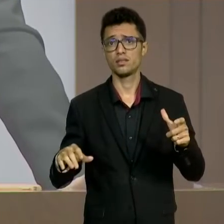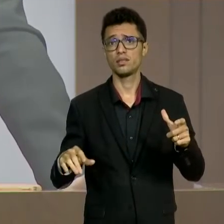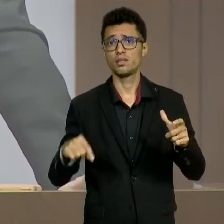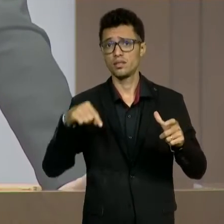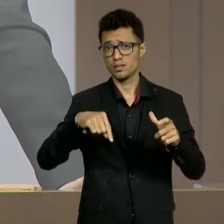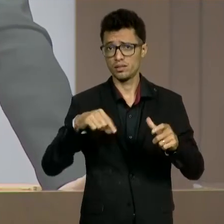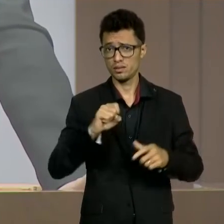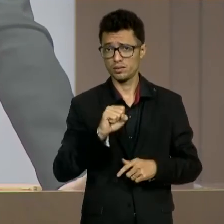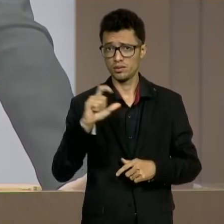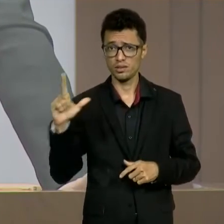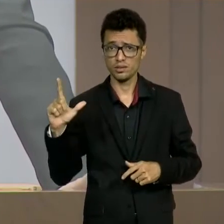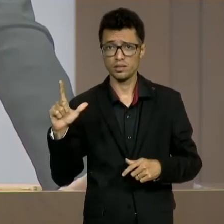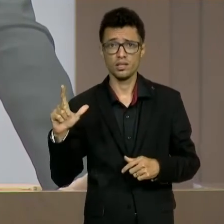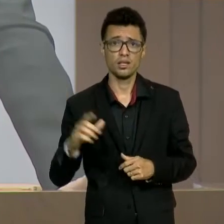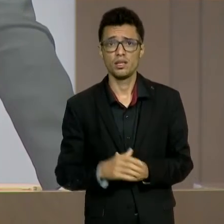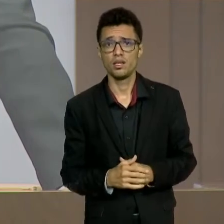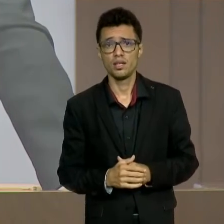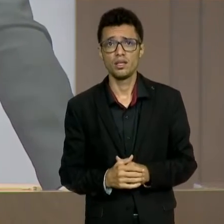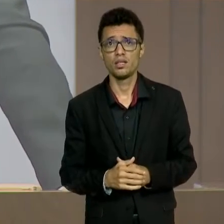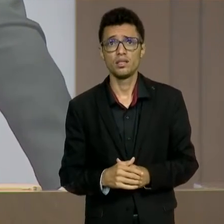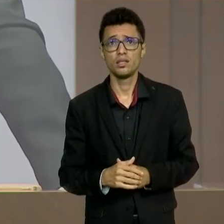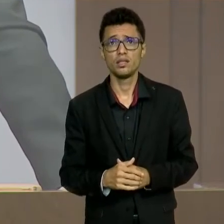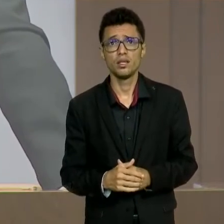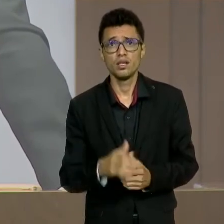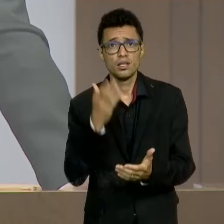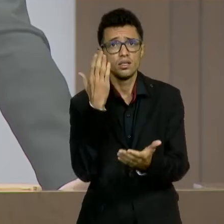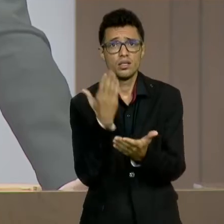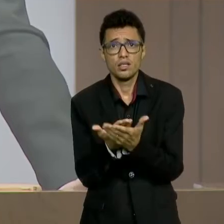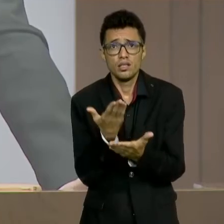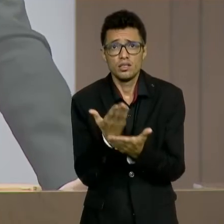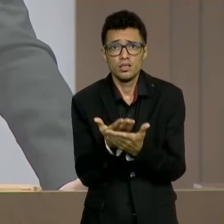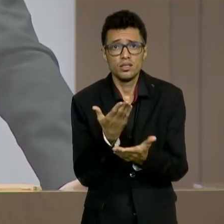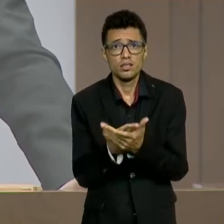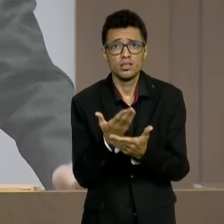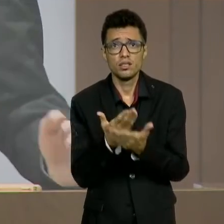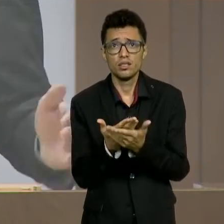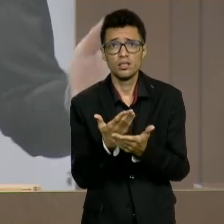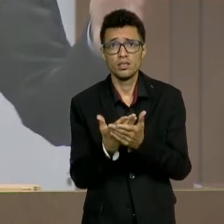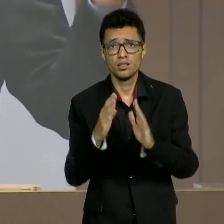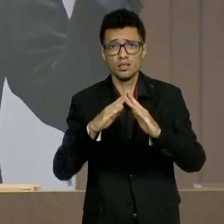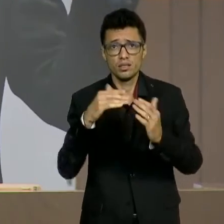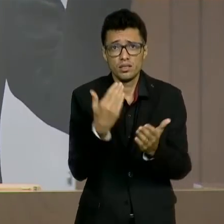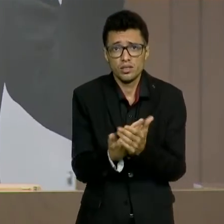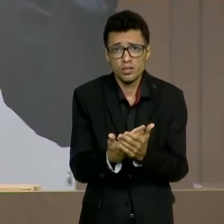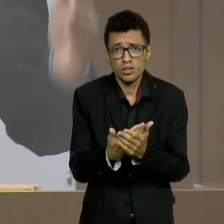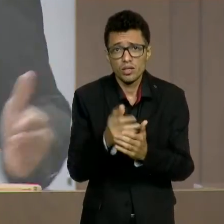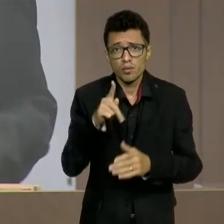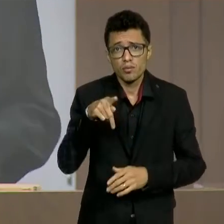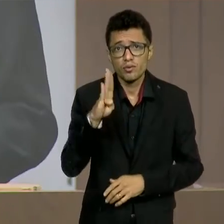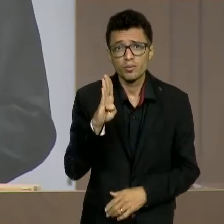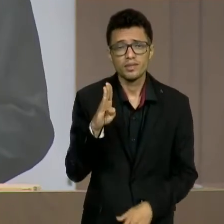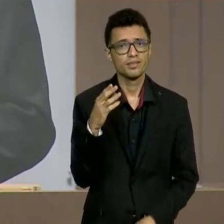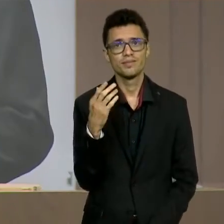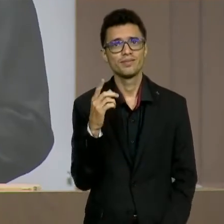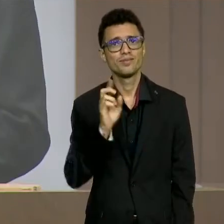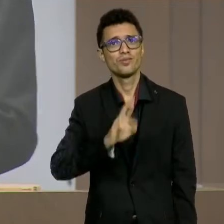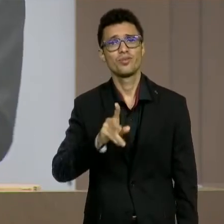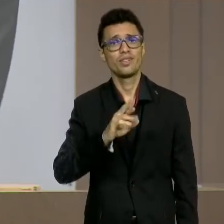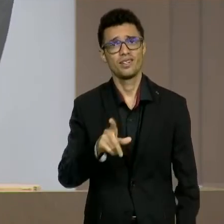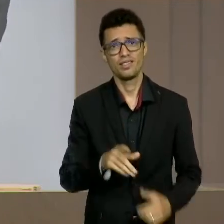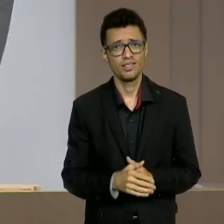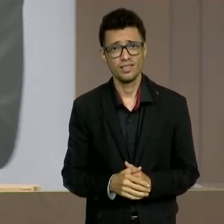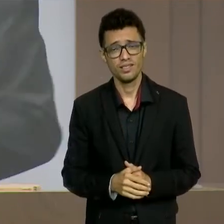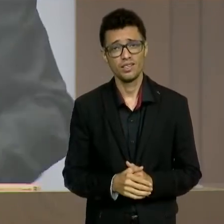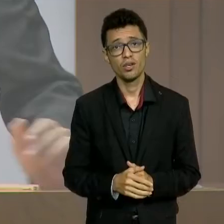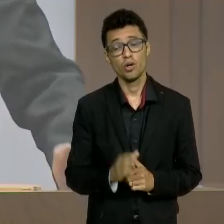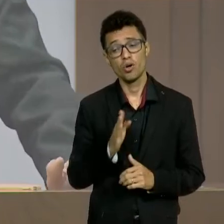elas não estudam em creches públicas do município de São Luís. Ou estudam em escolas privadas, ou